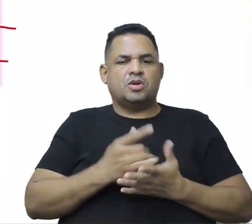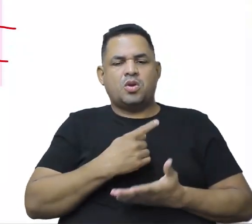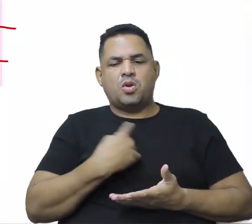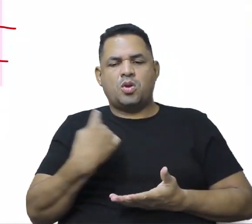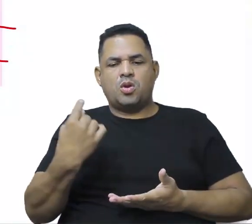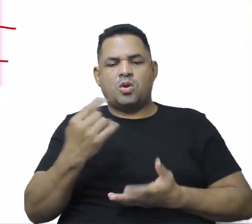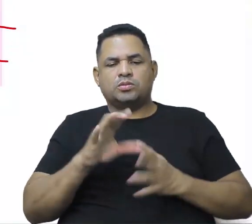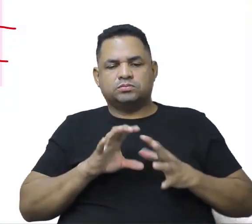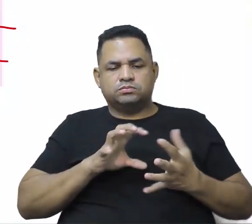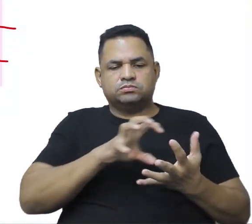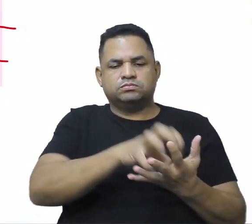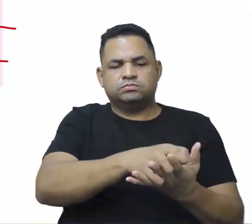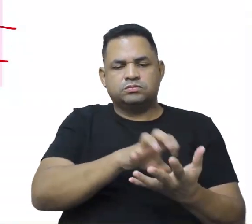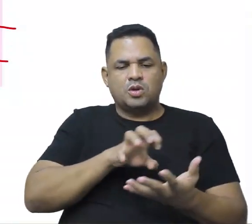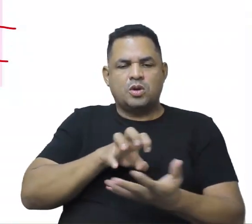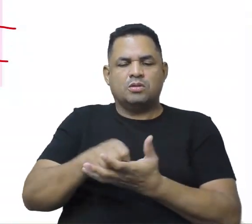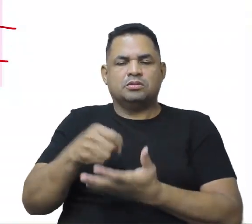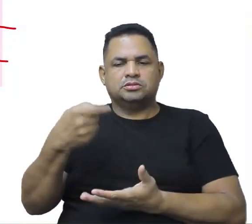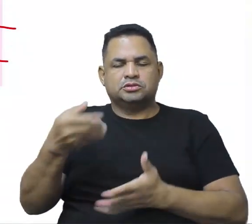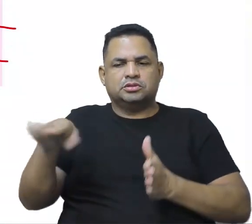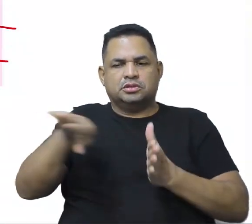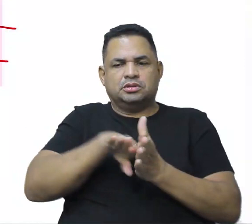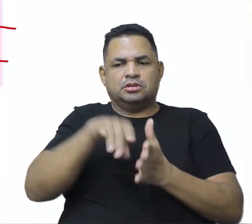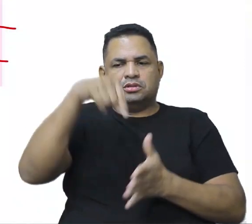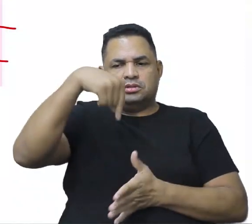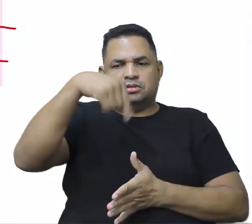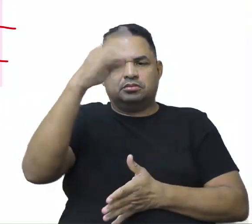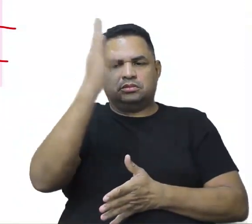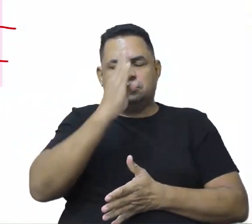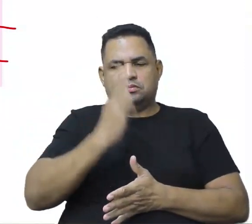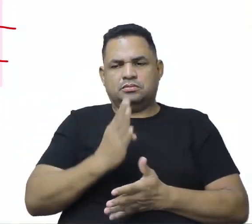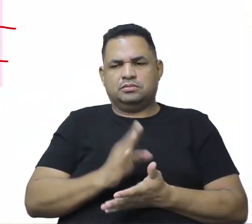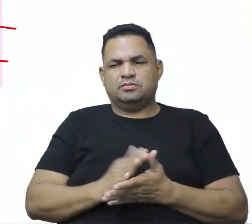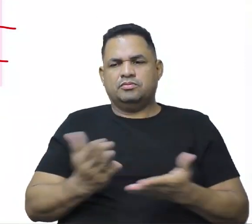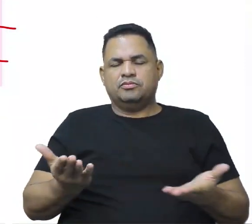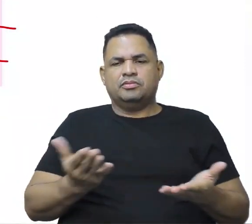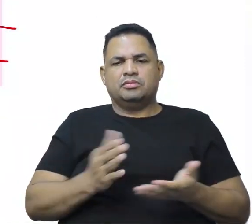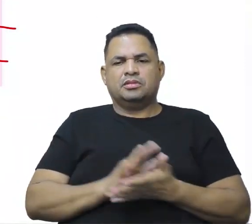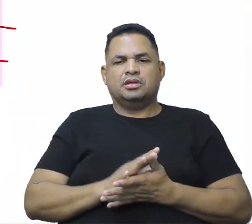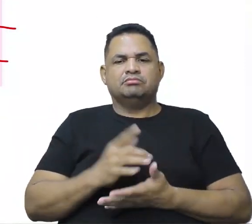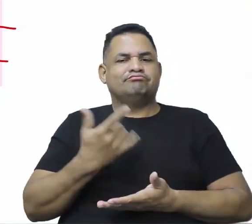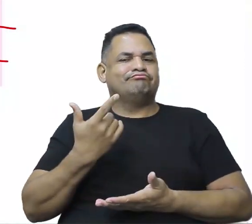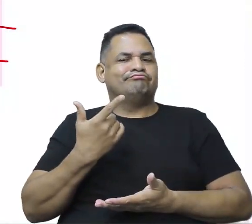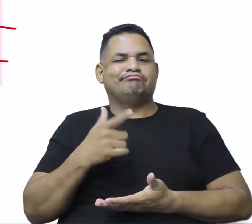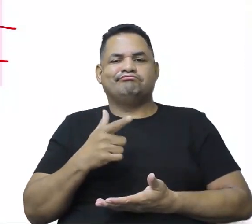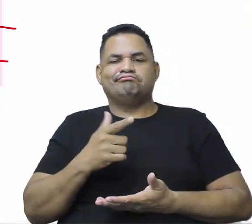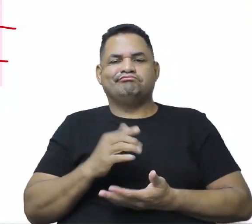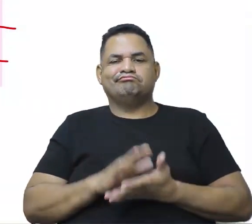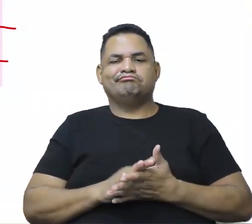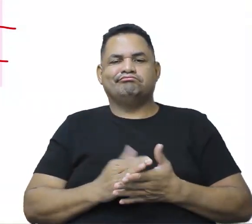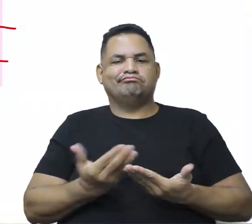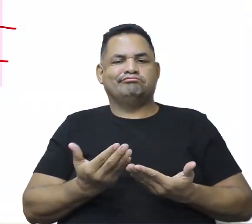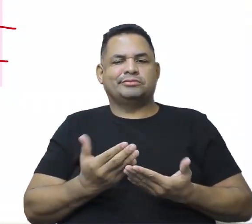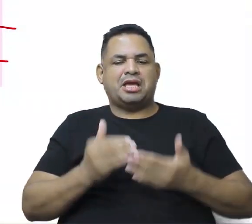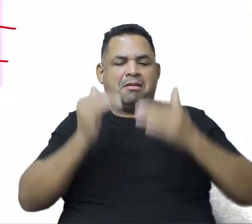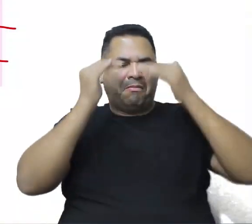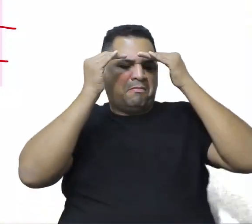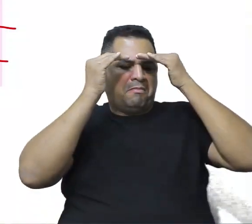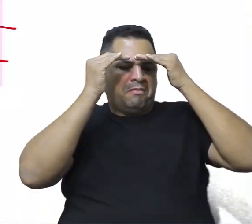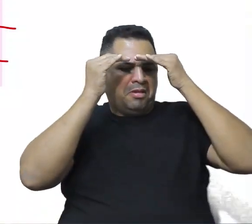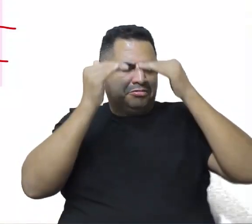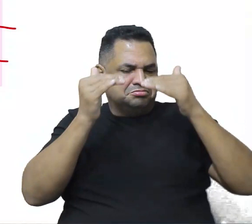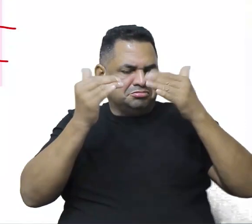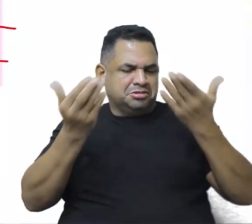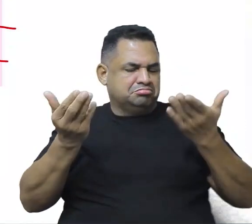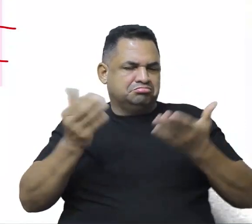colonizadores, né? Quando eles chegaram aqui, eles não respeitaram o que tinha de produção de povo aqui,